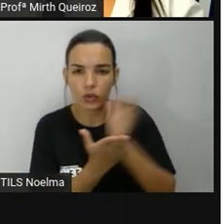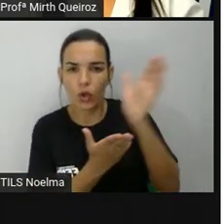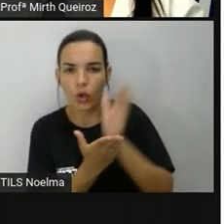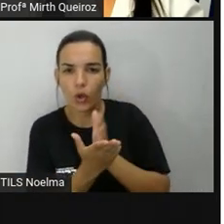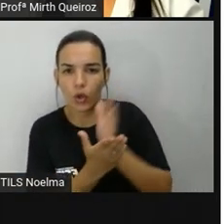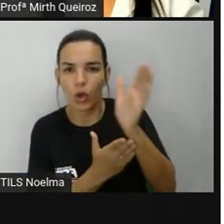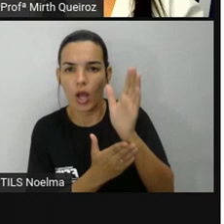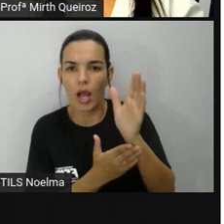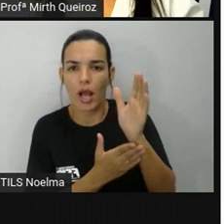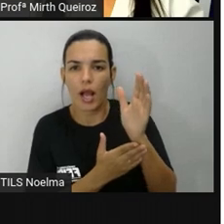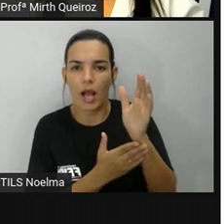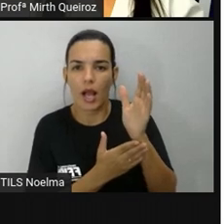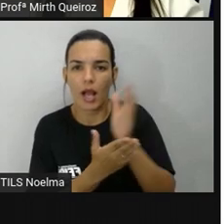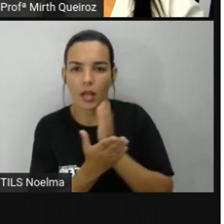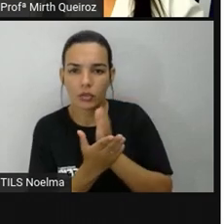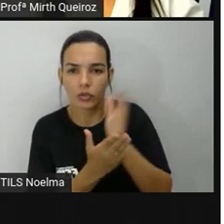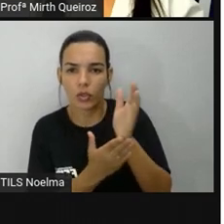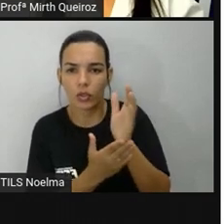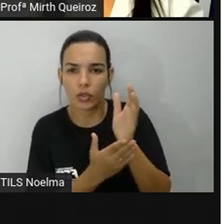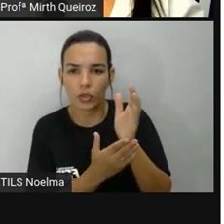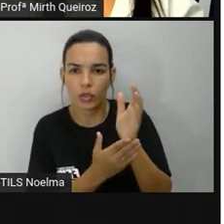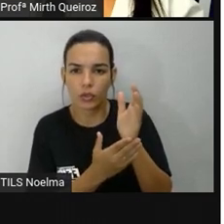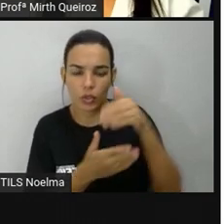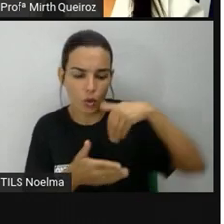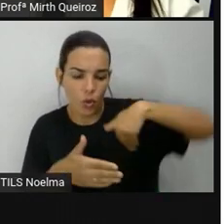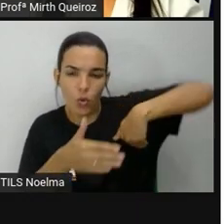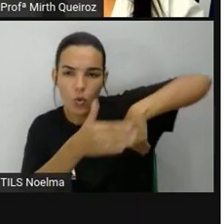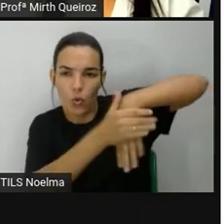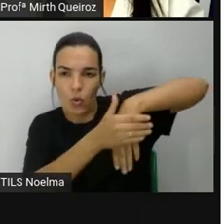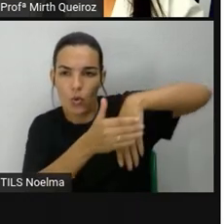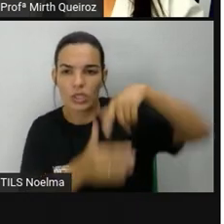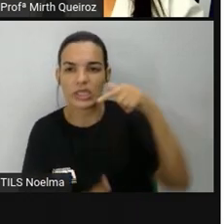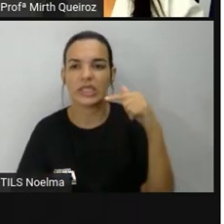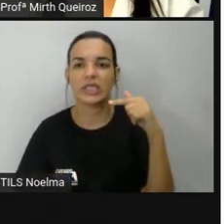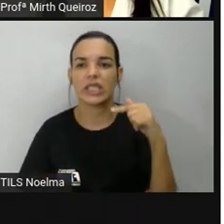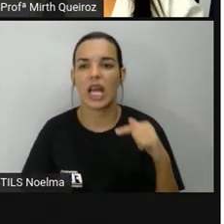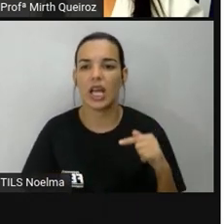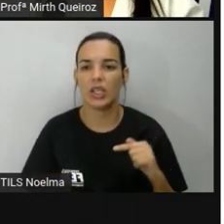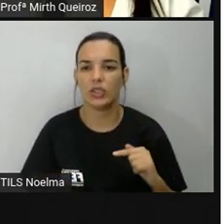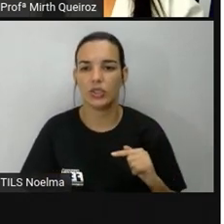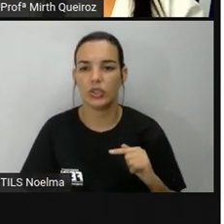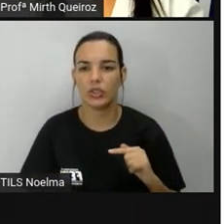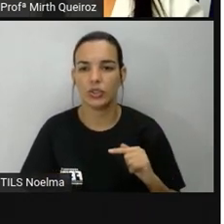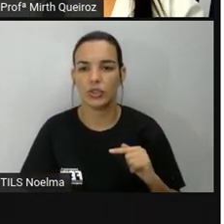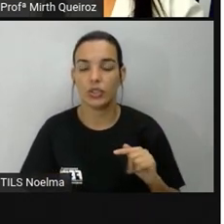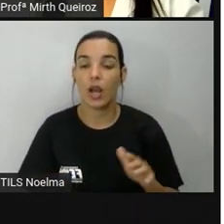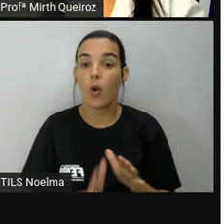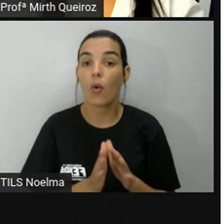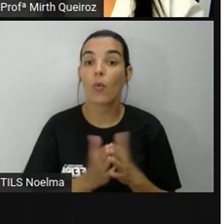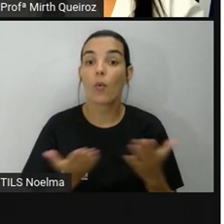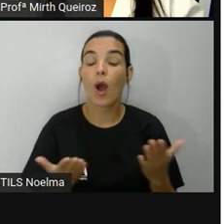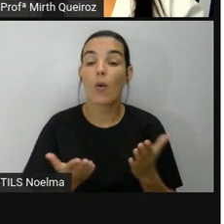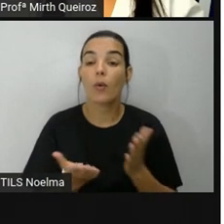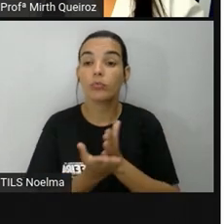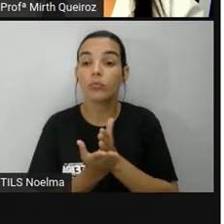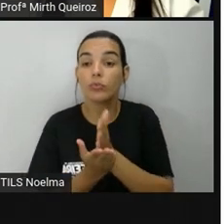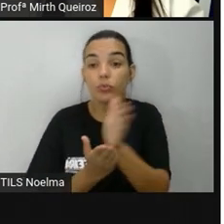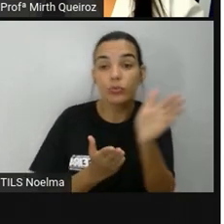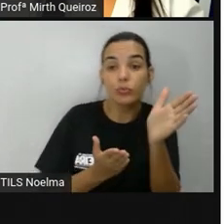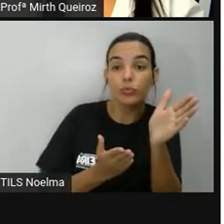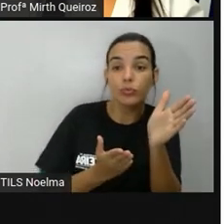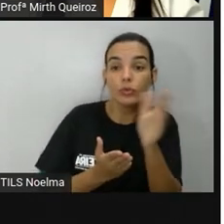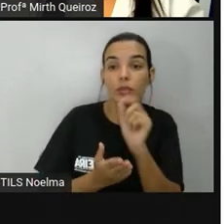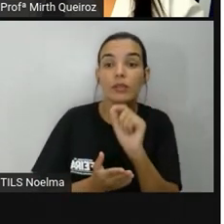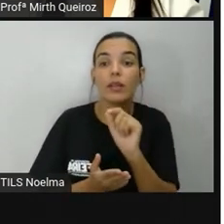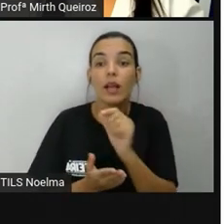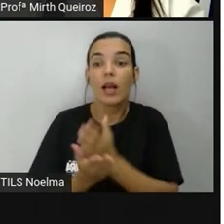jogador, ele for fazer uma jogada e chutar aí para o número 7. Qual a direção que ele vai estar jogando?